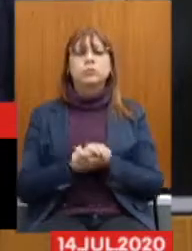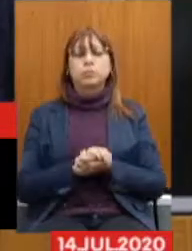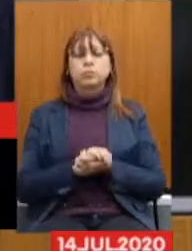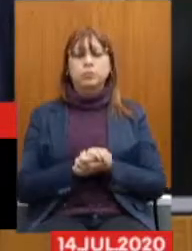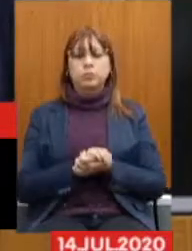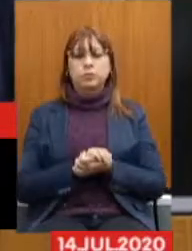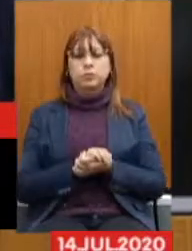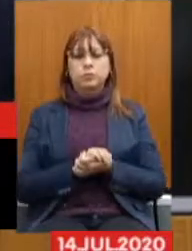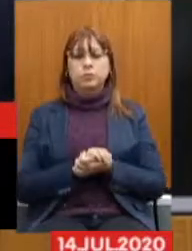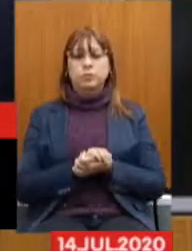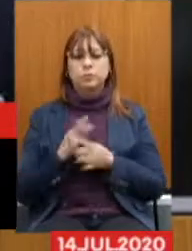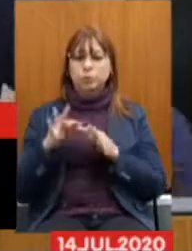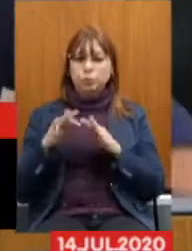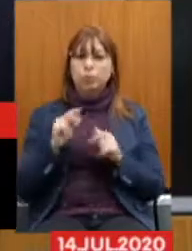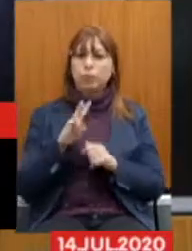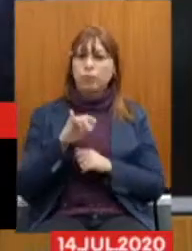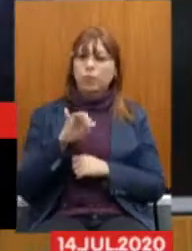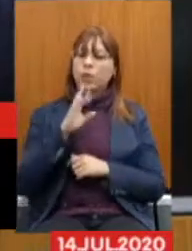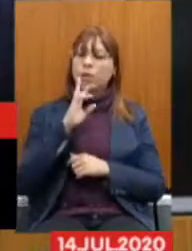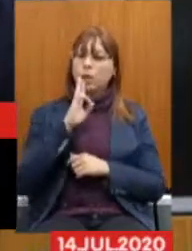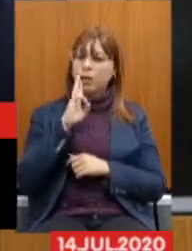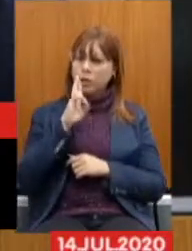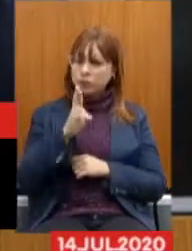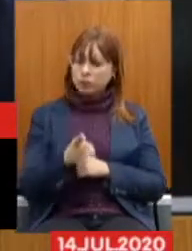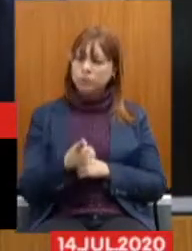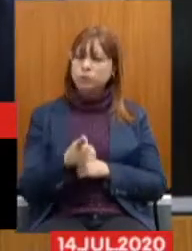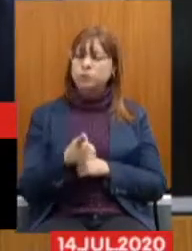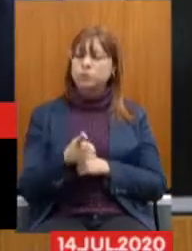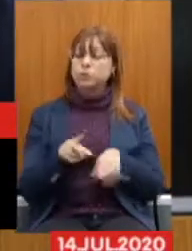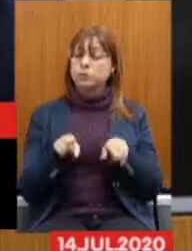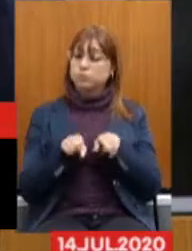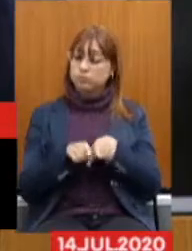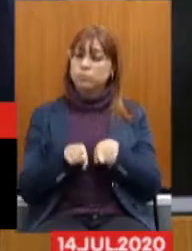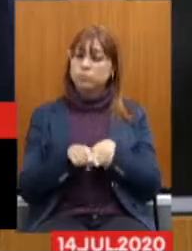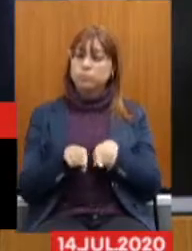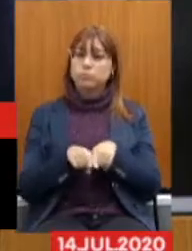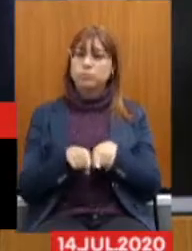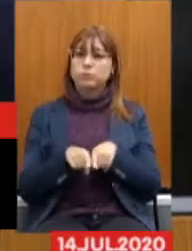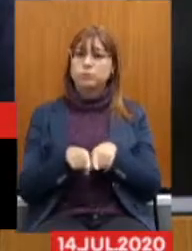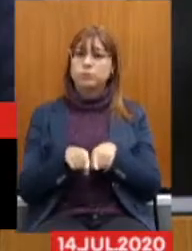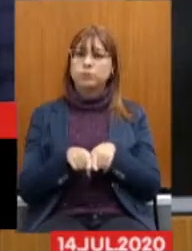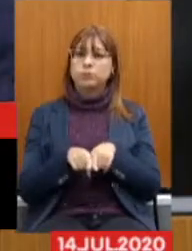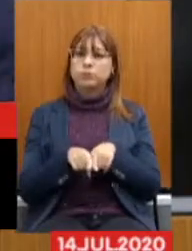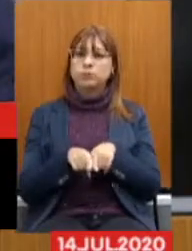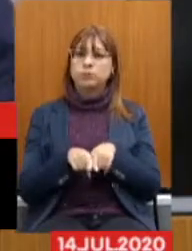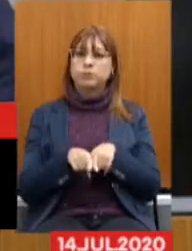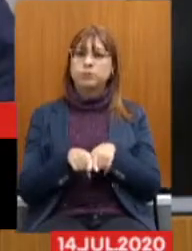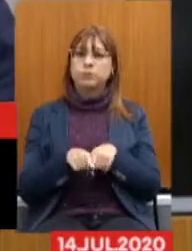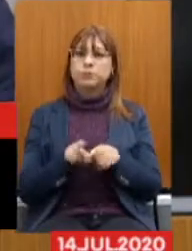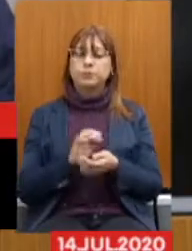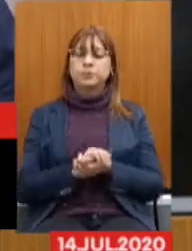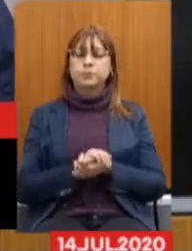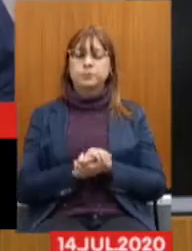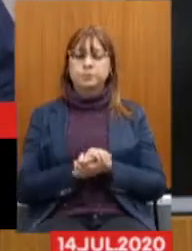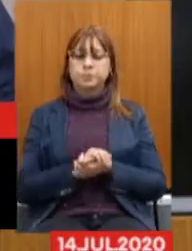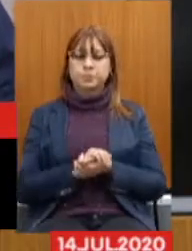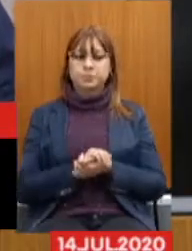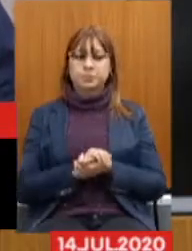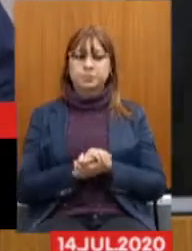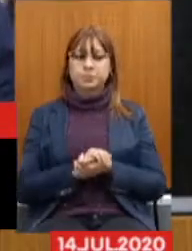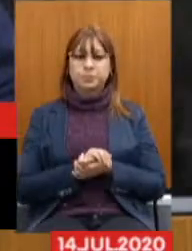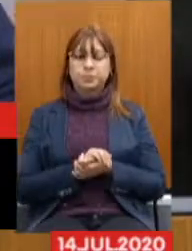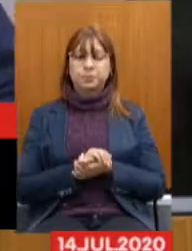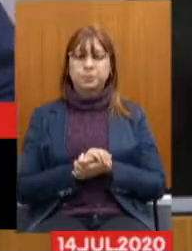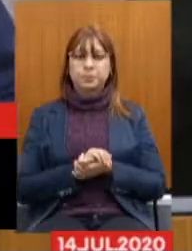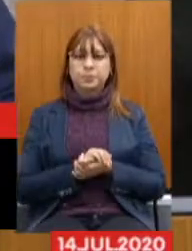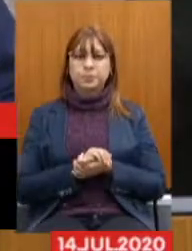Respondidos E também Indagados pelos deputados Gostaria de registrar Nesse